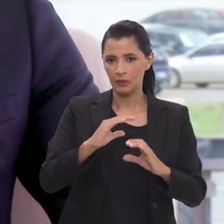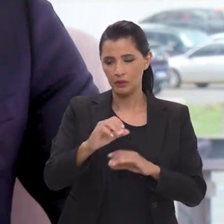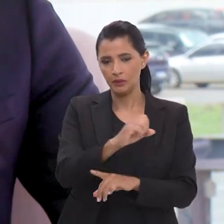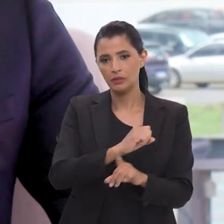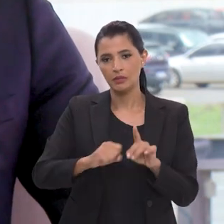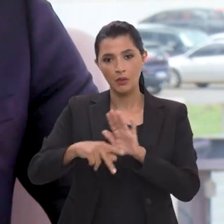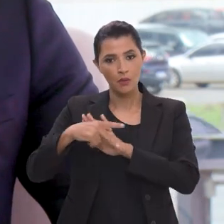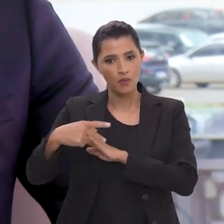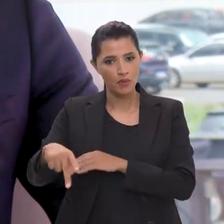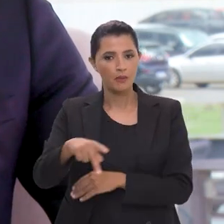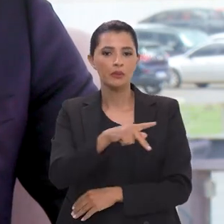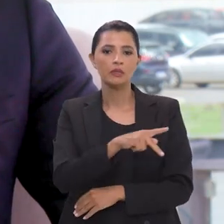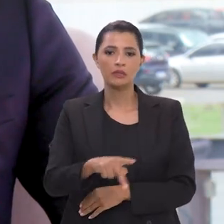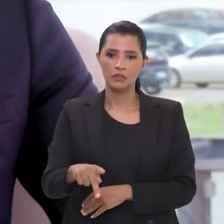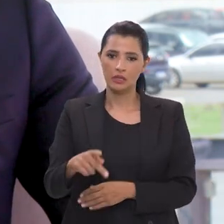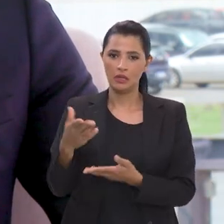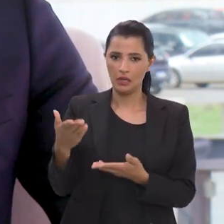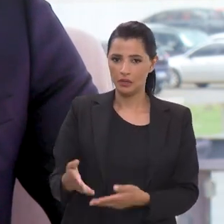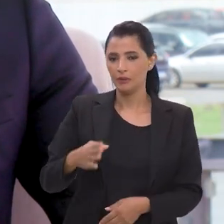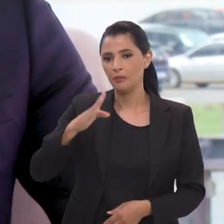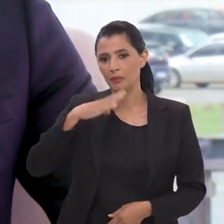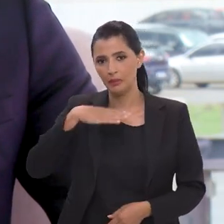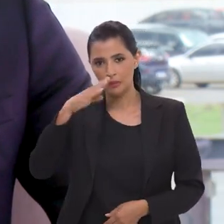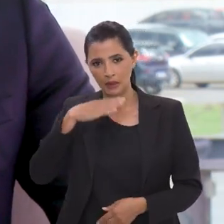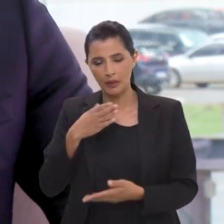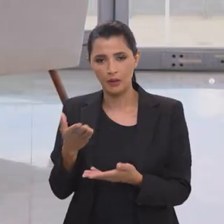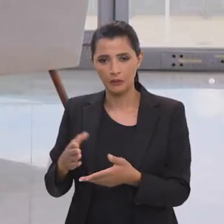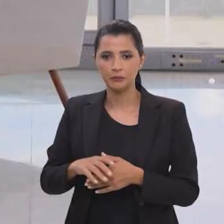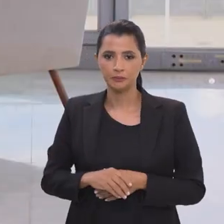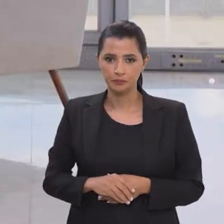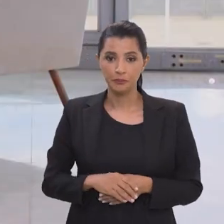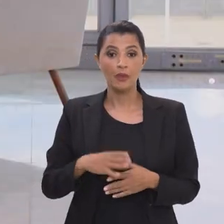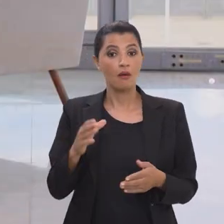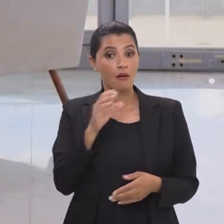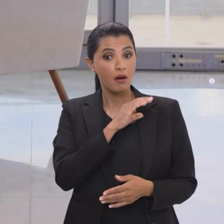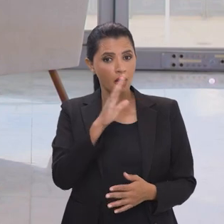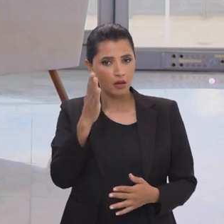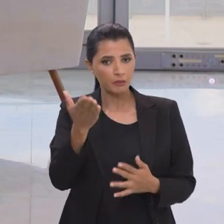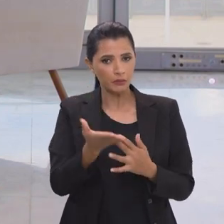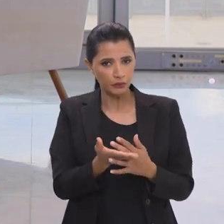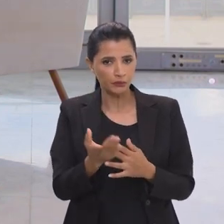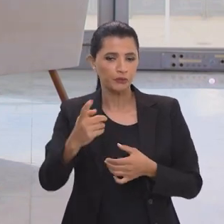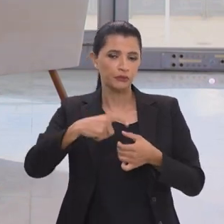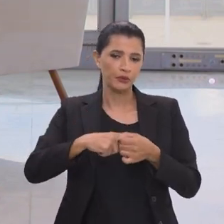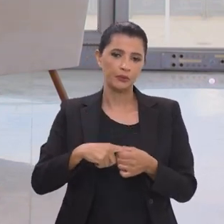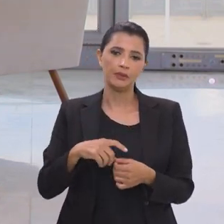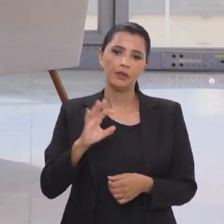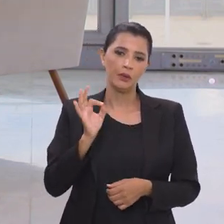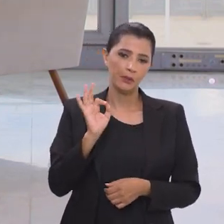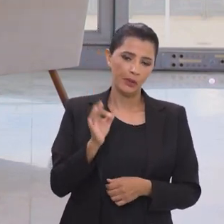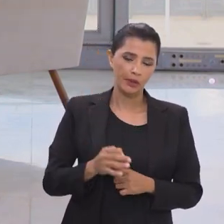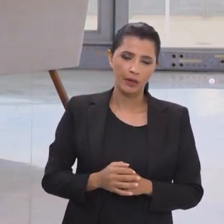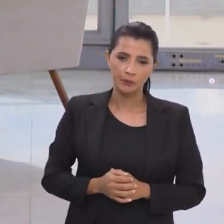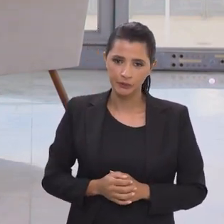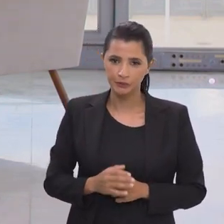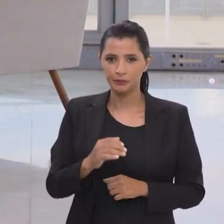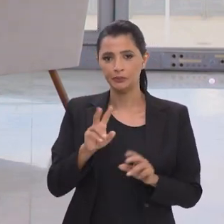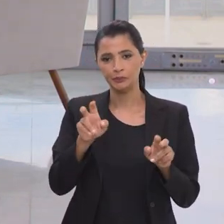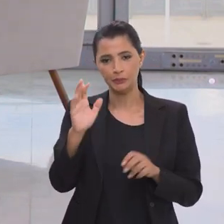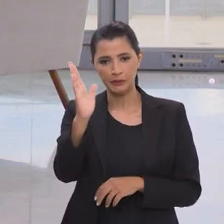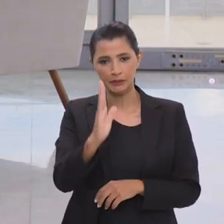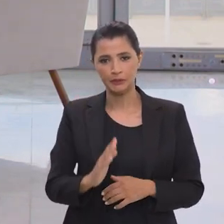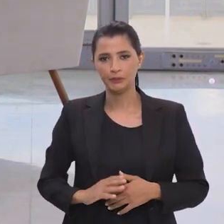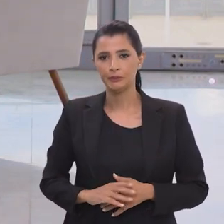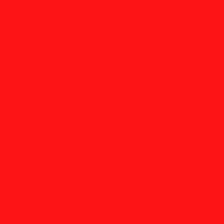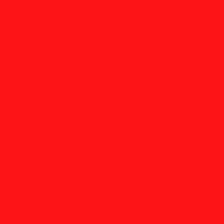de Comunicação Social da Presença da República, Paulo Pimenta. Vamos para um rápido intervalo e voltamos em instantes com